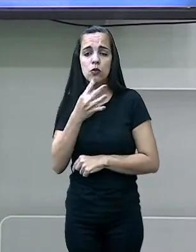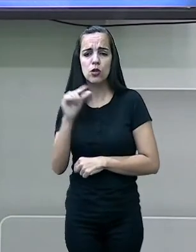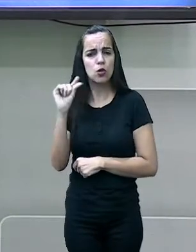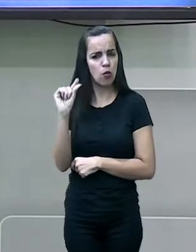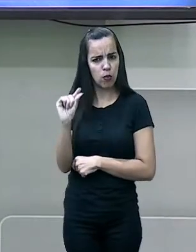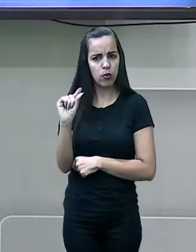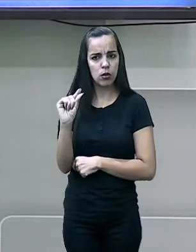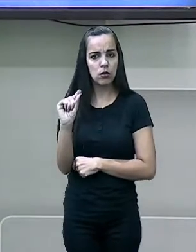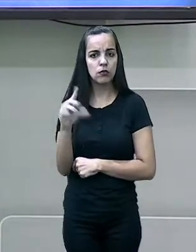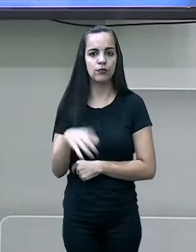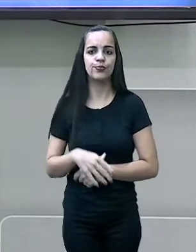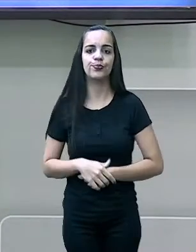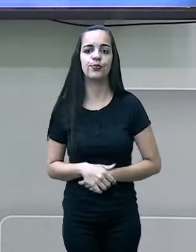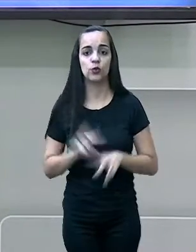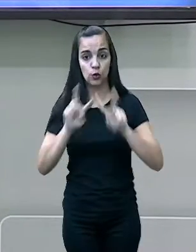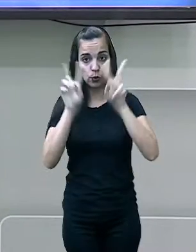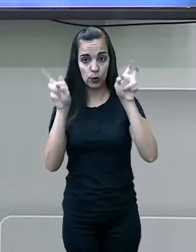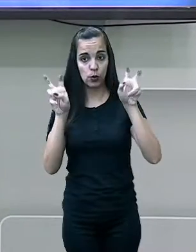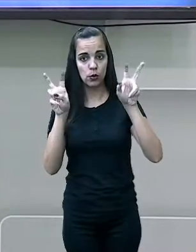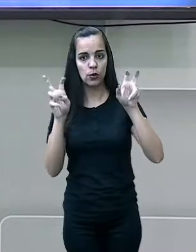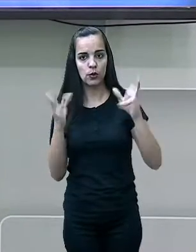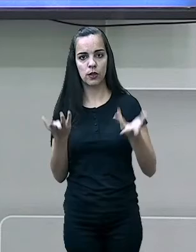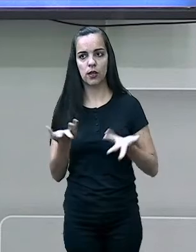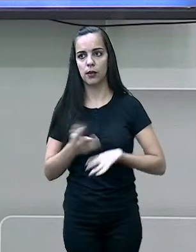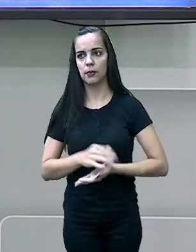Ok? É a nossa aula hoje.